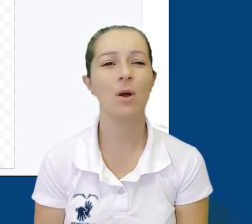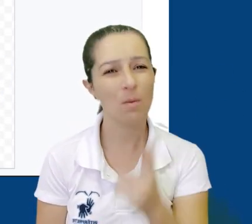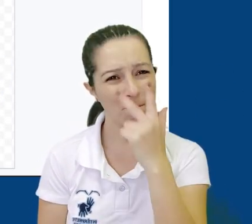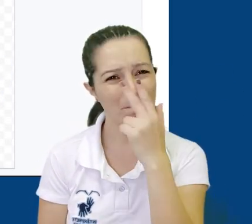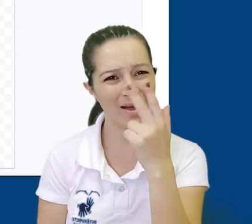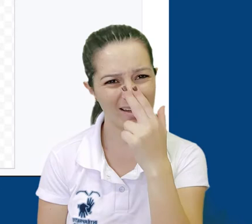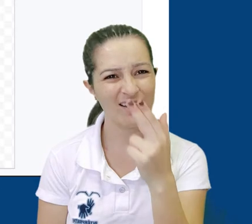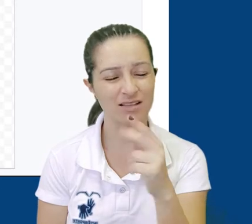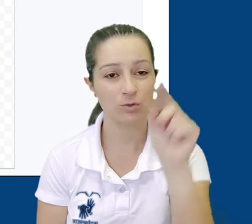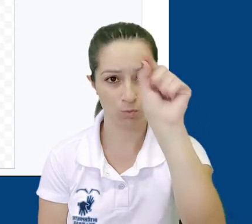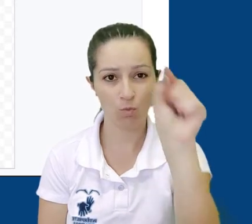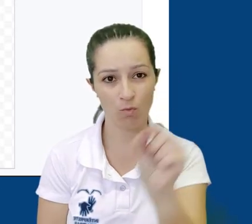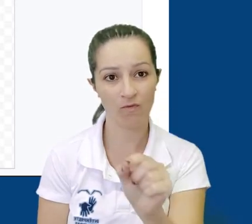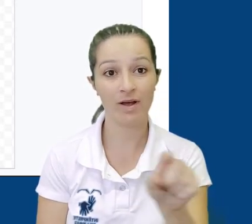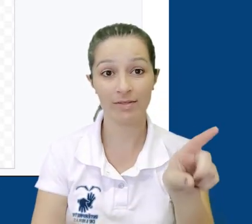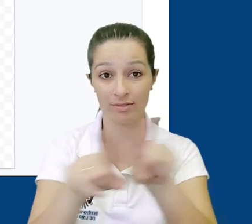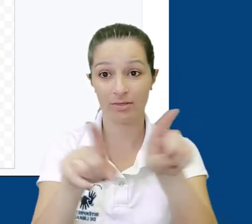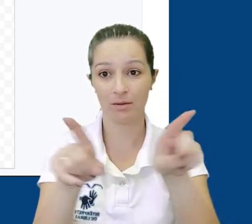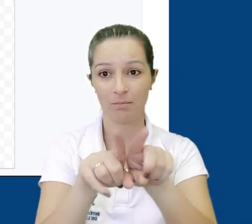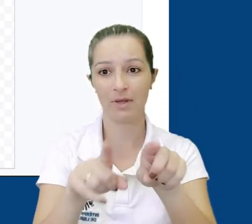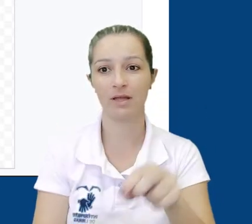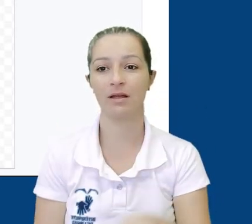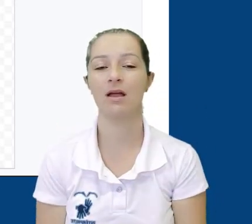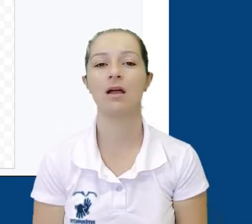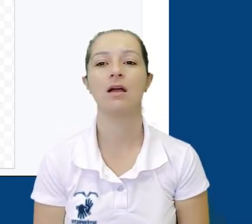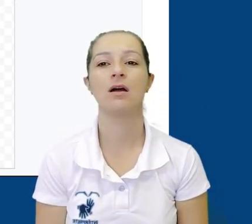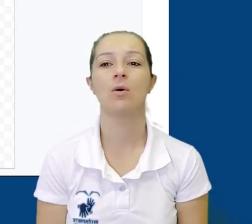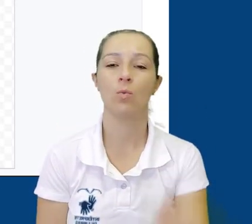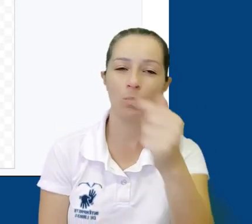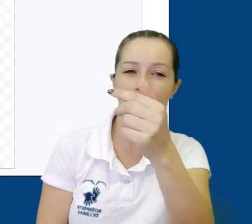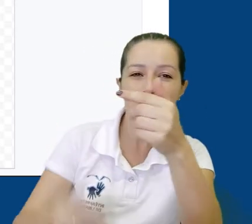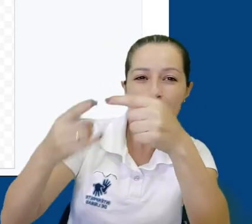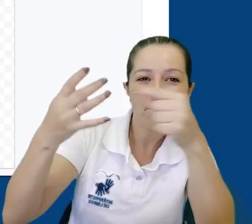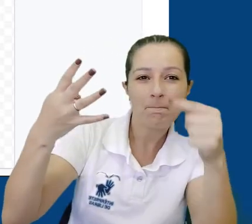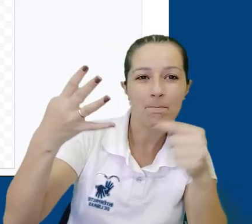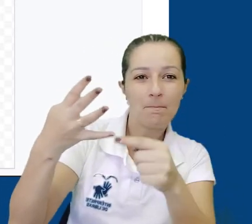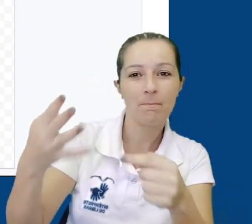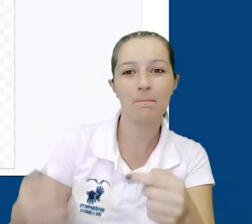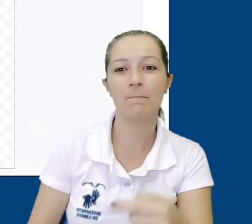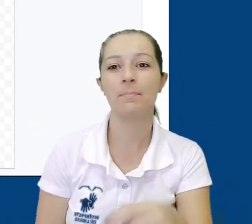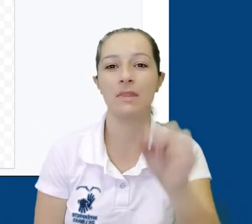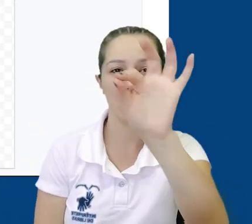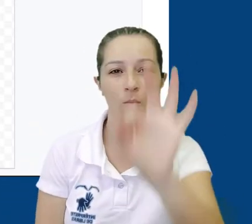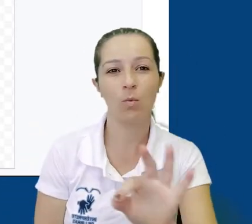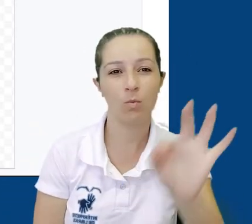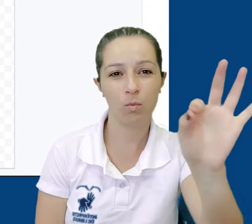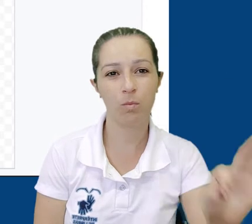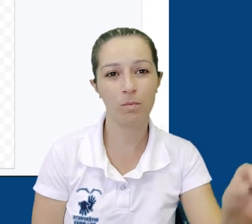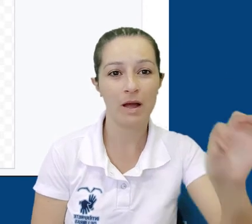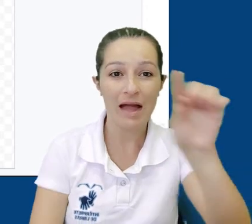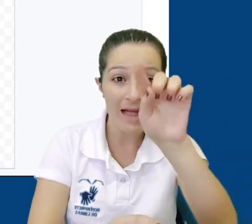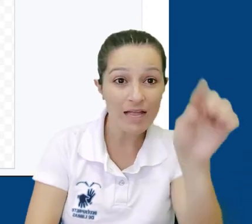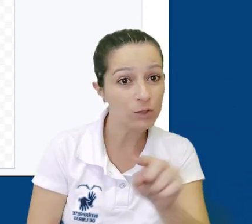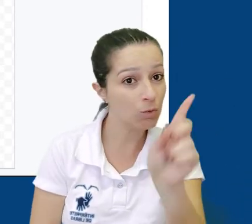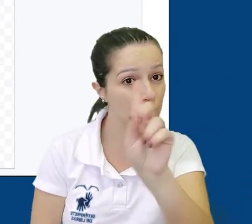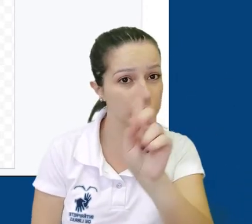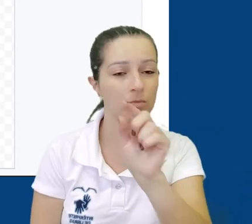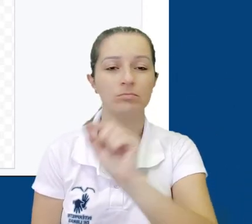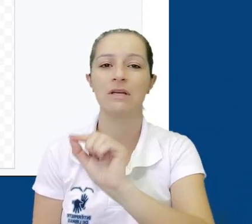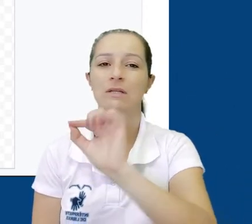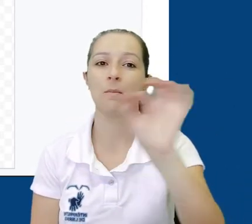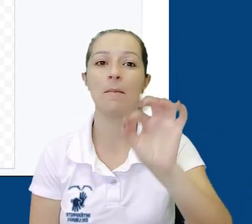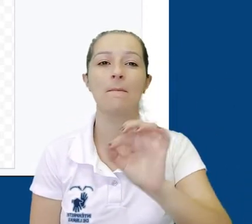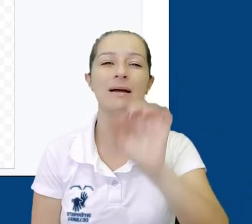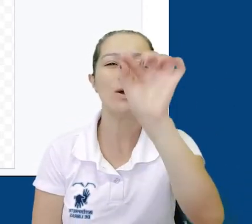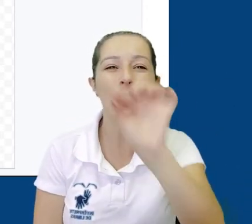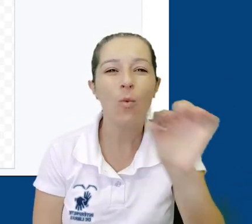parecida com a linha curva, temos a polilinha. No entanto, as bordas dessa ferramenta não serão arredondadas e formaremos uma